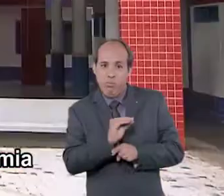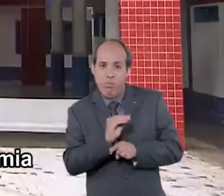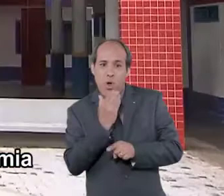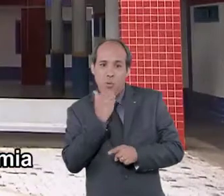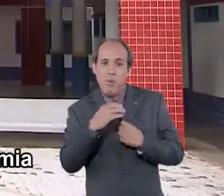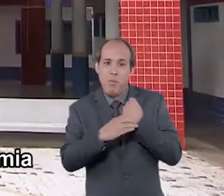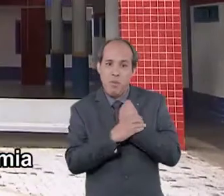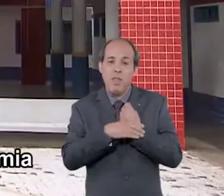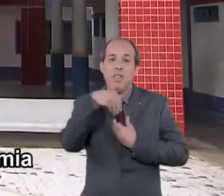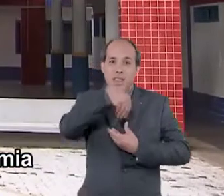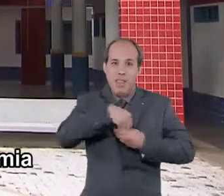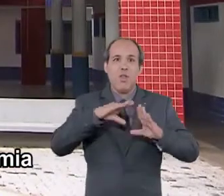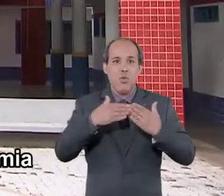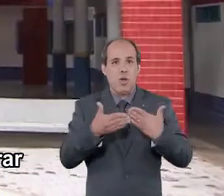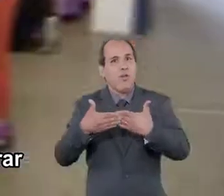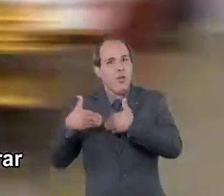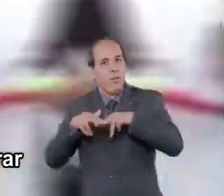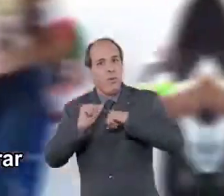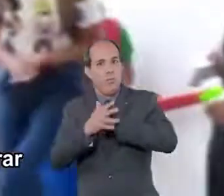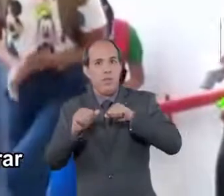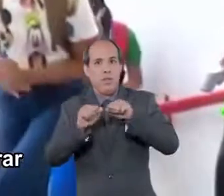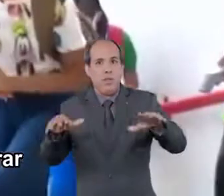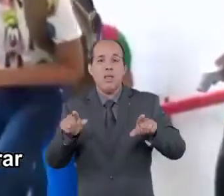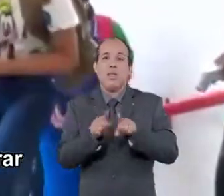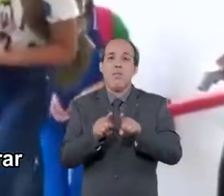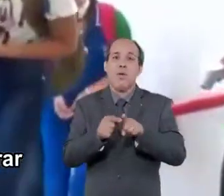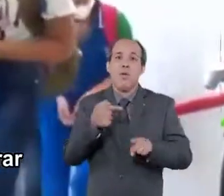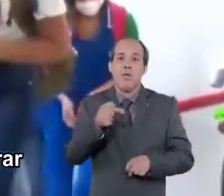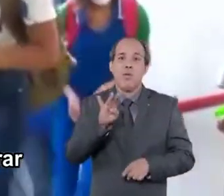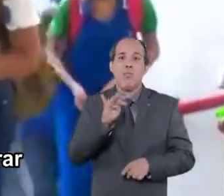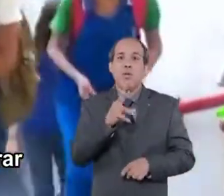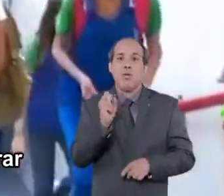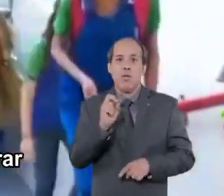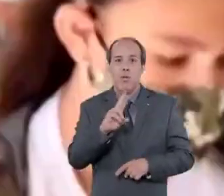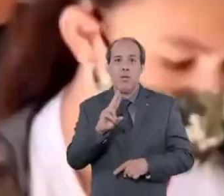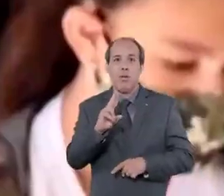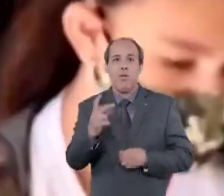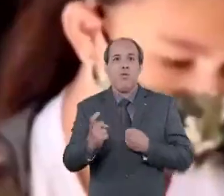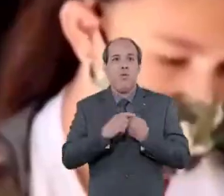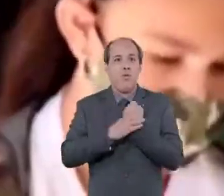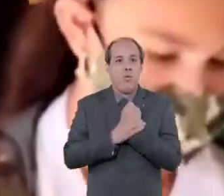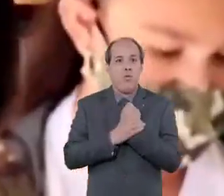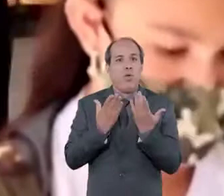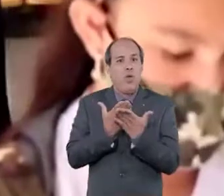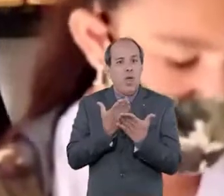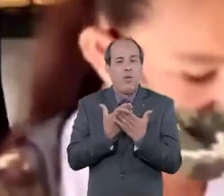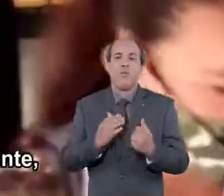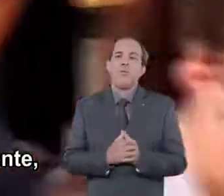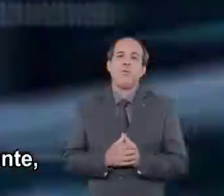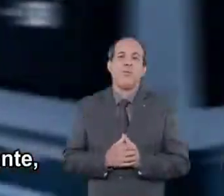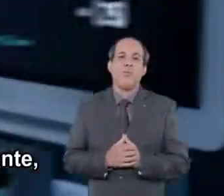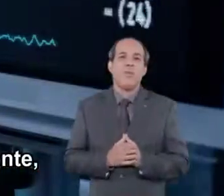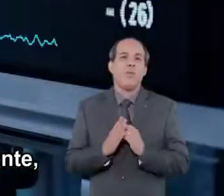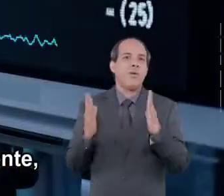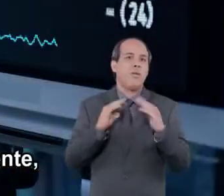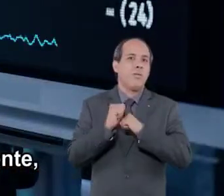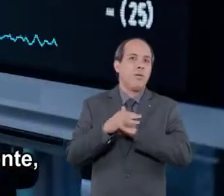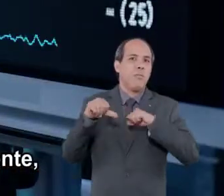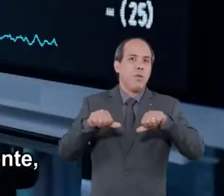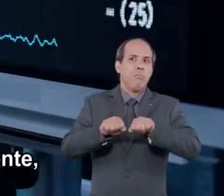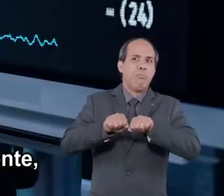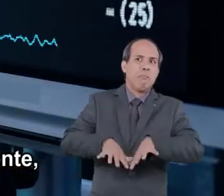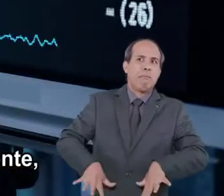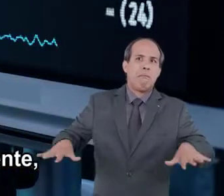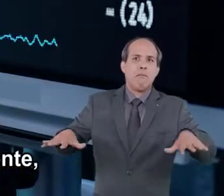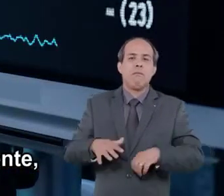merenda mesmo com a escola fechada pela pandemia e quase 7 milhões para assegurar um retorno seguro às aulas. Durante a pior